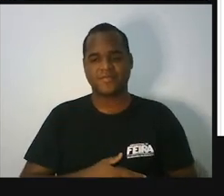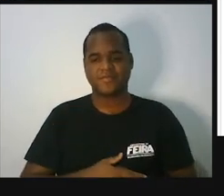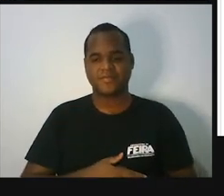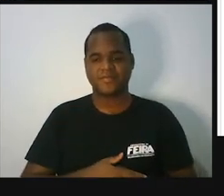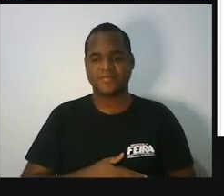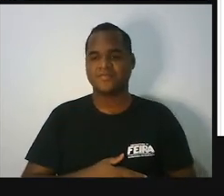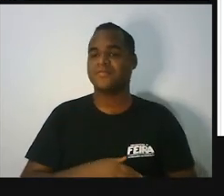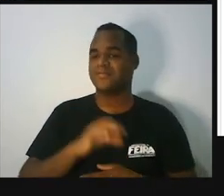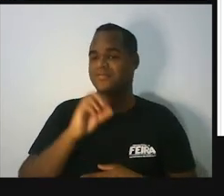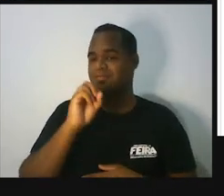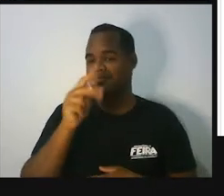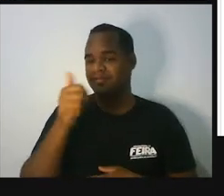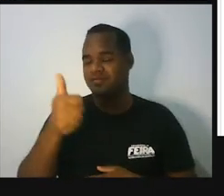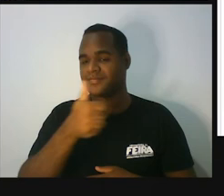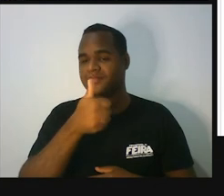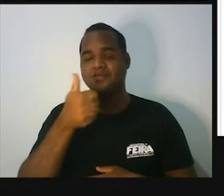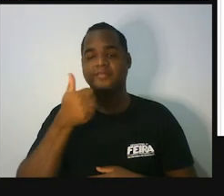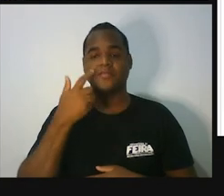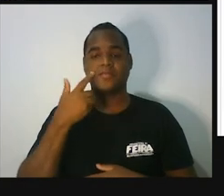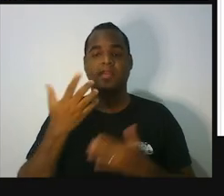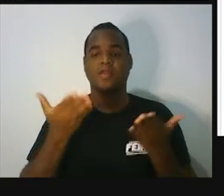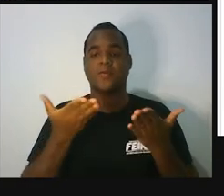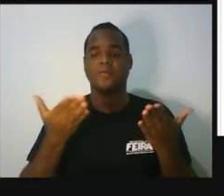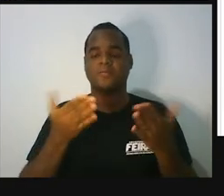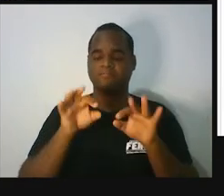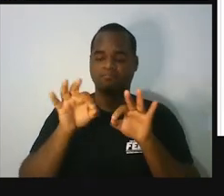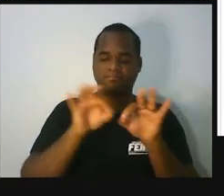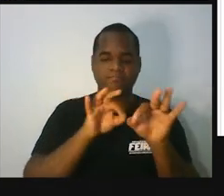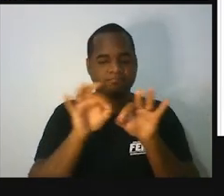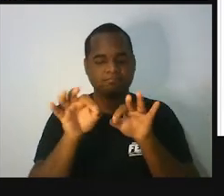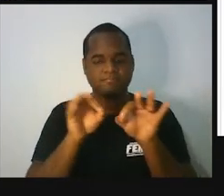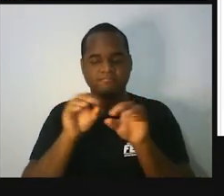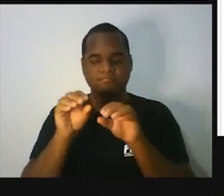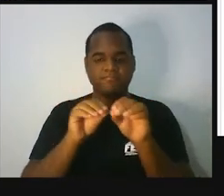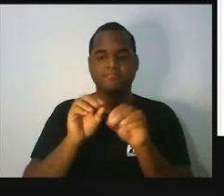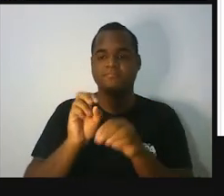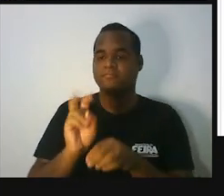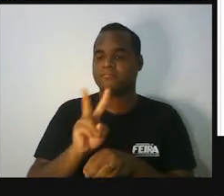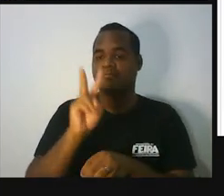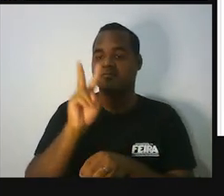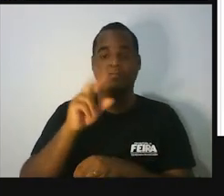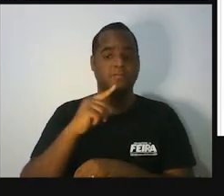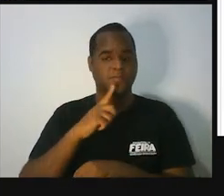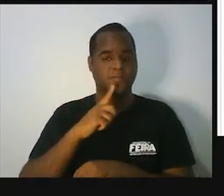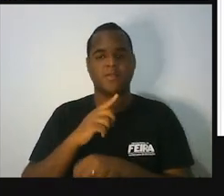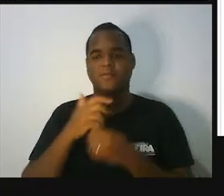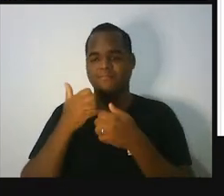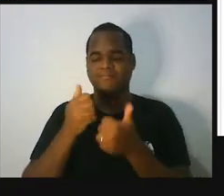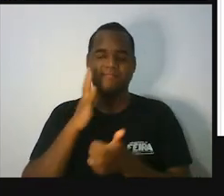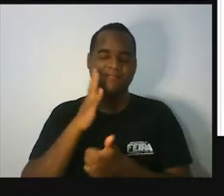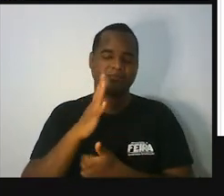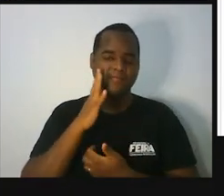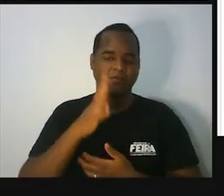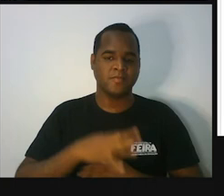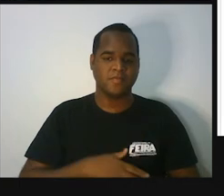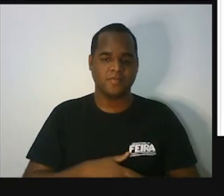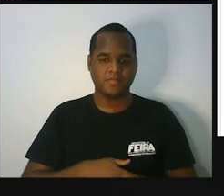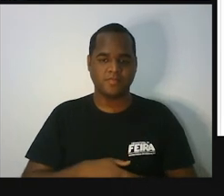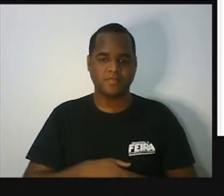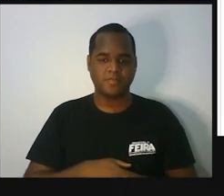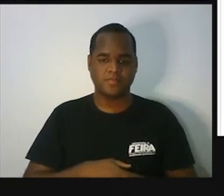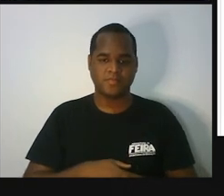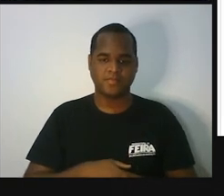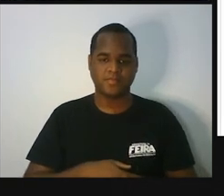Pronto. E agora eu vou dar uma mexidinha aqui para a gente enxergar os valores. Olha só que bacana. Esse